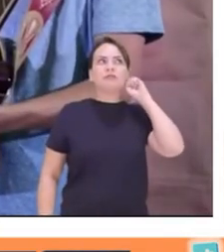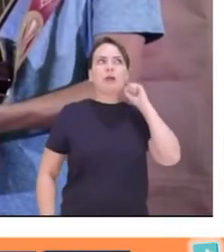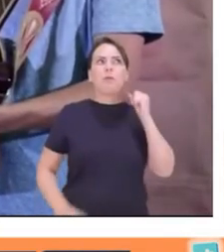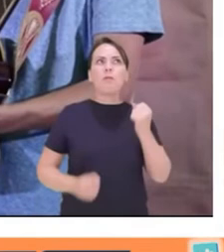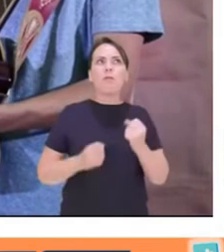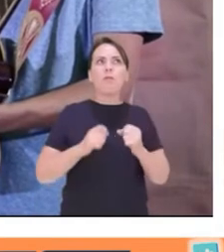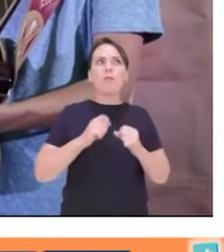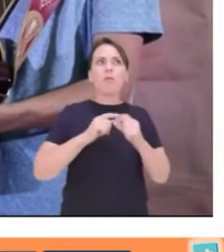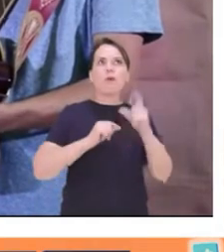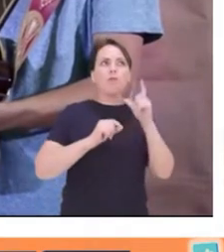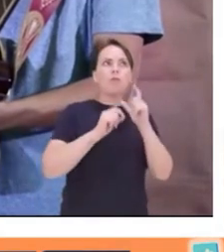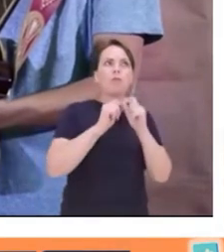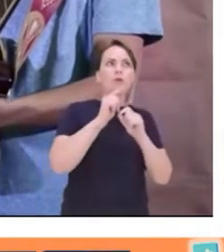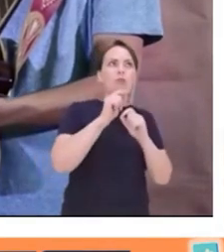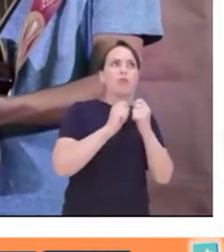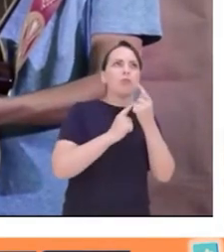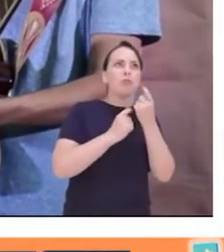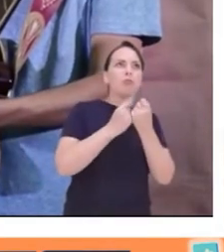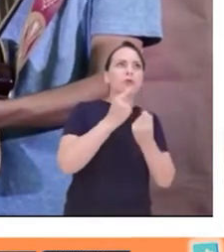É? Assim.